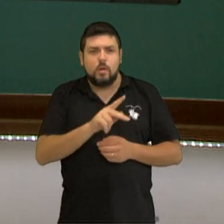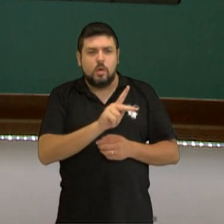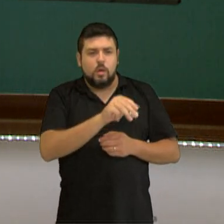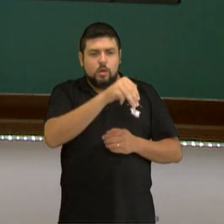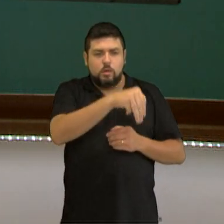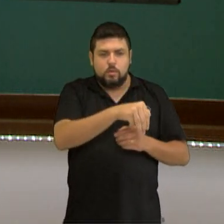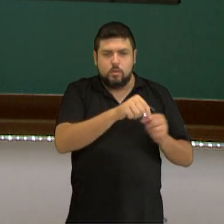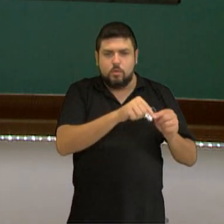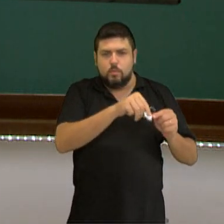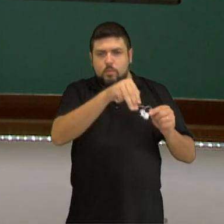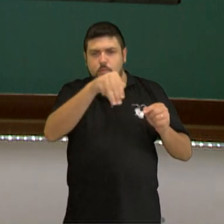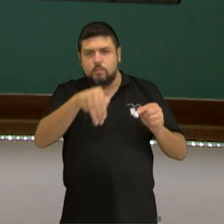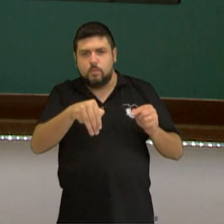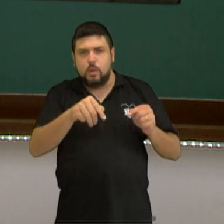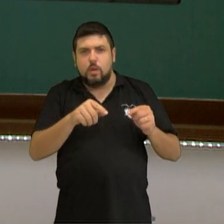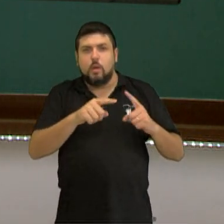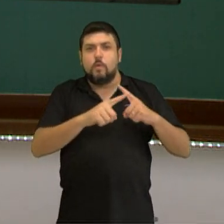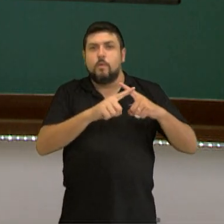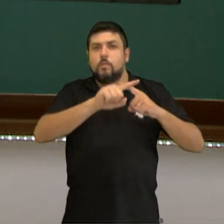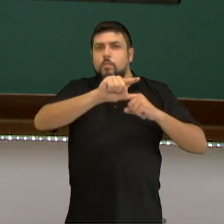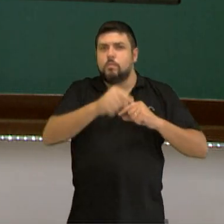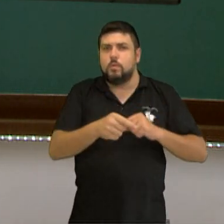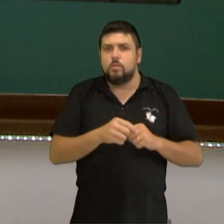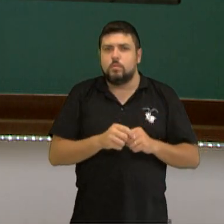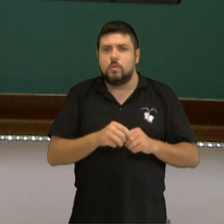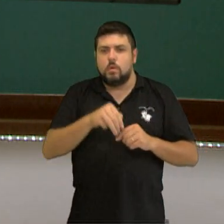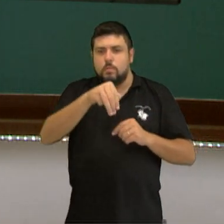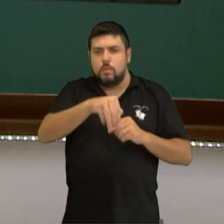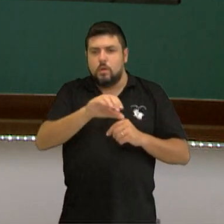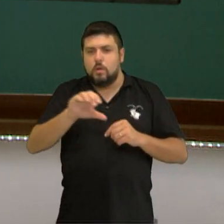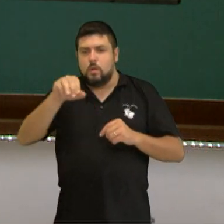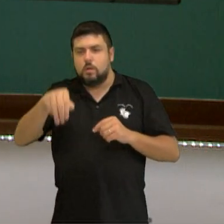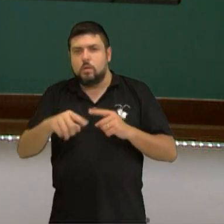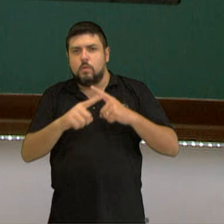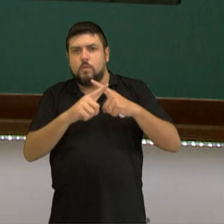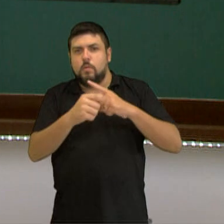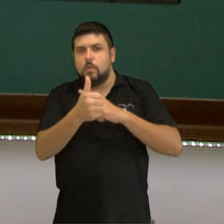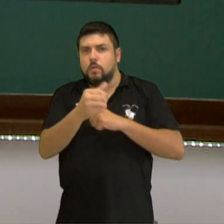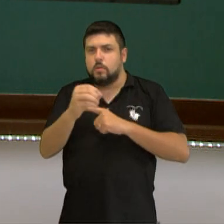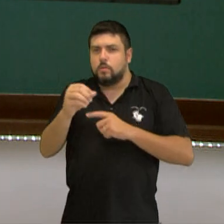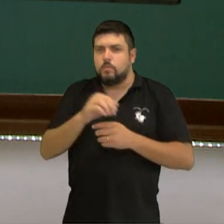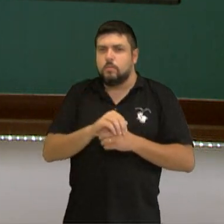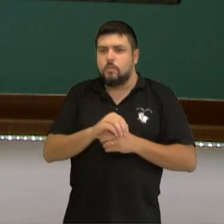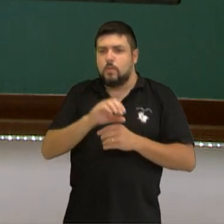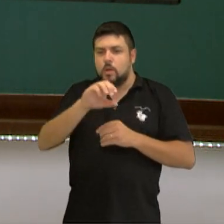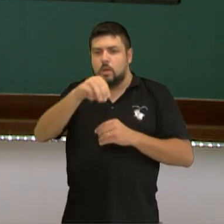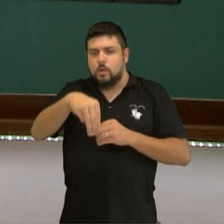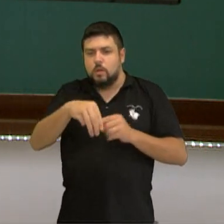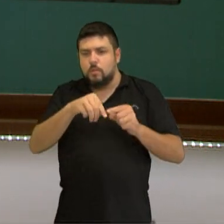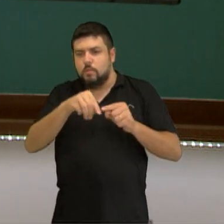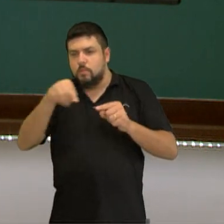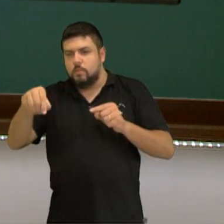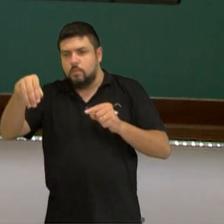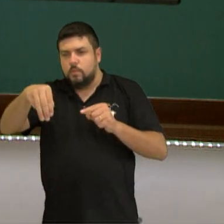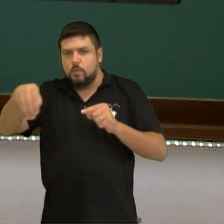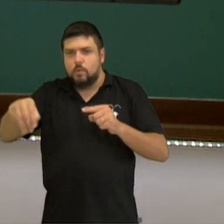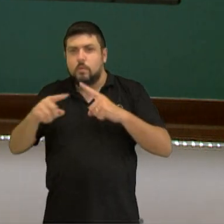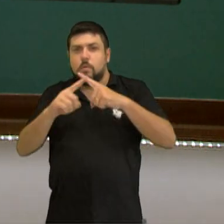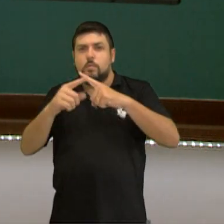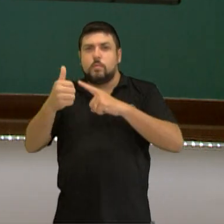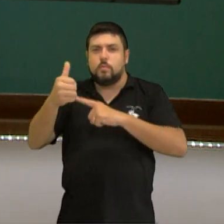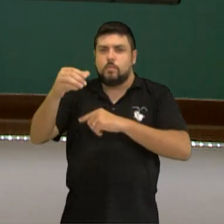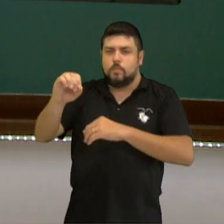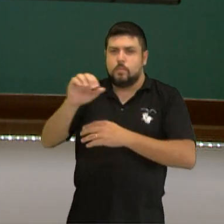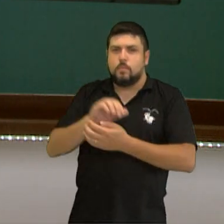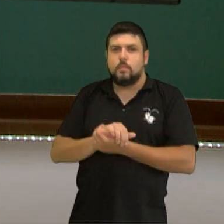metros, multiplico por mil. De metro para centímetro, multiplico por cem. E de centímetro para milímetro, multiplico por dez. E se eu